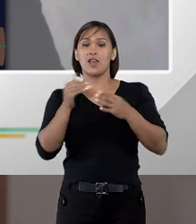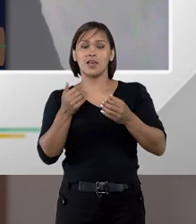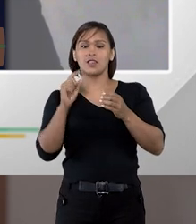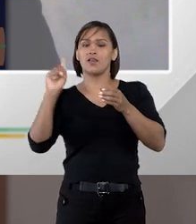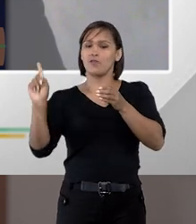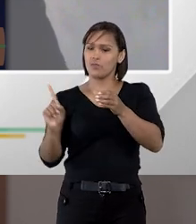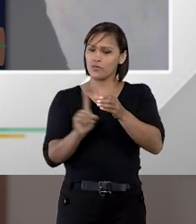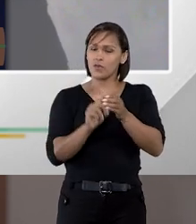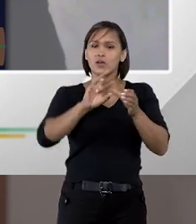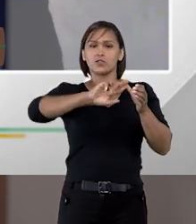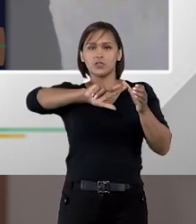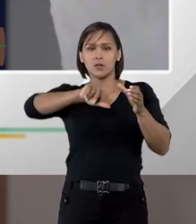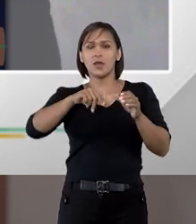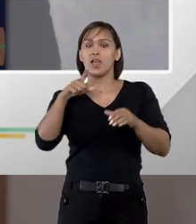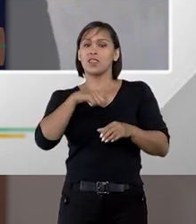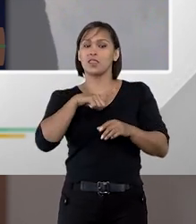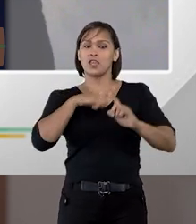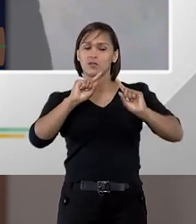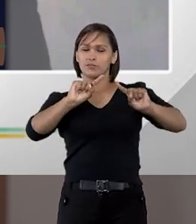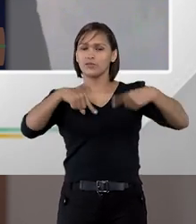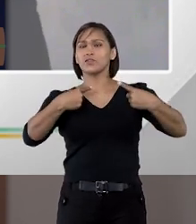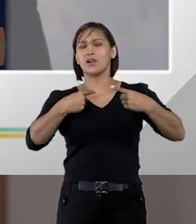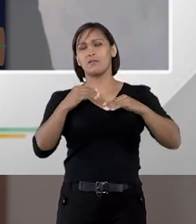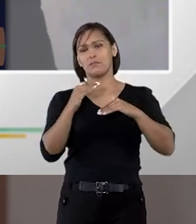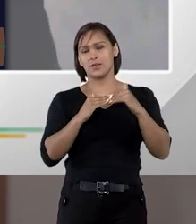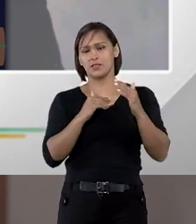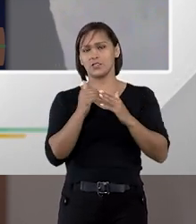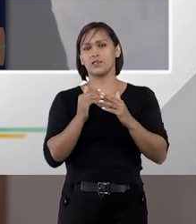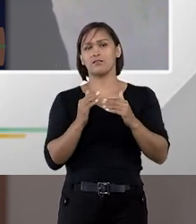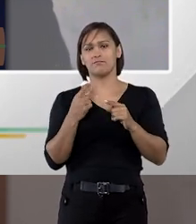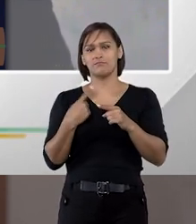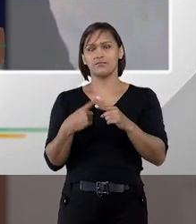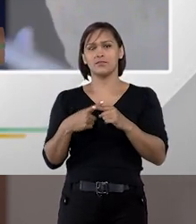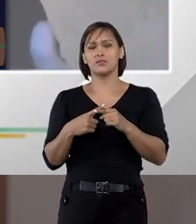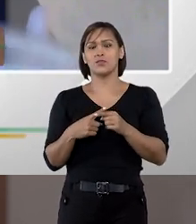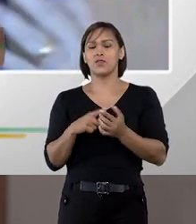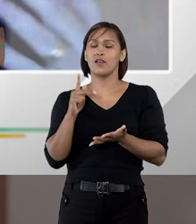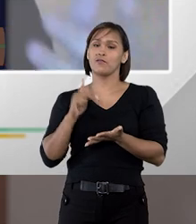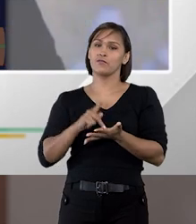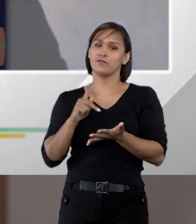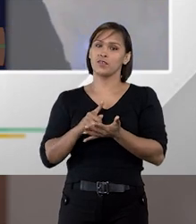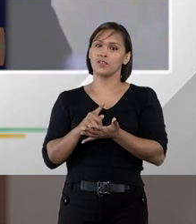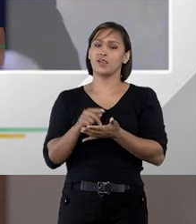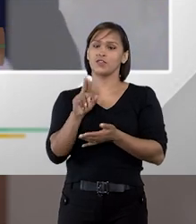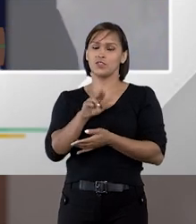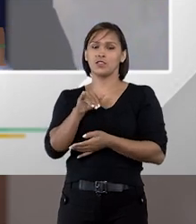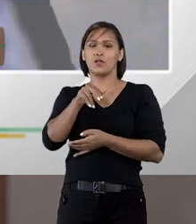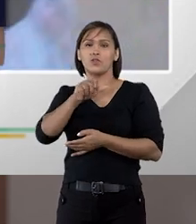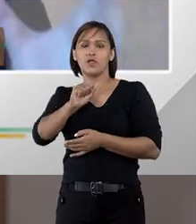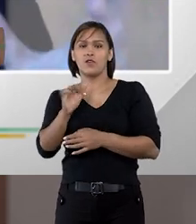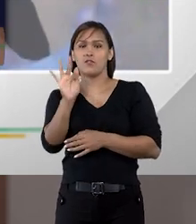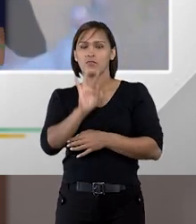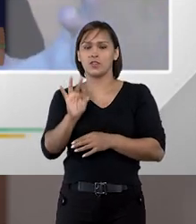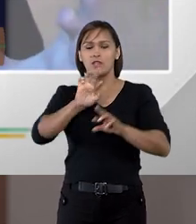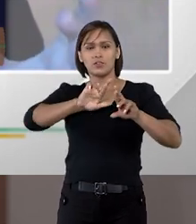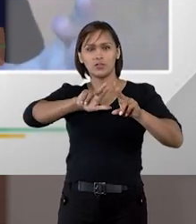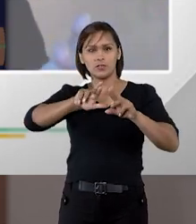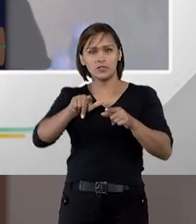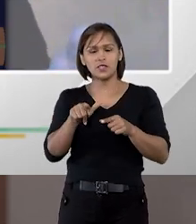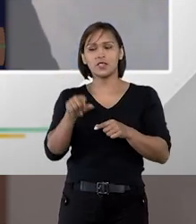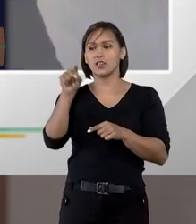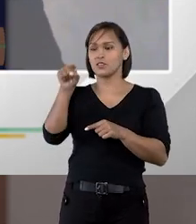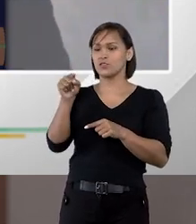segregação de funções, nós temos um desafio na prática, porque a realidade da União Federal é uma realidade diferente,